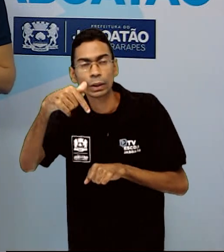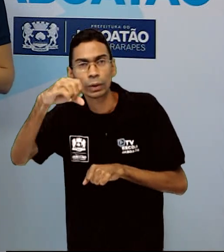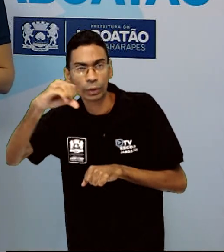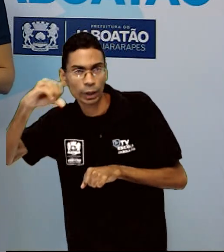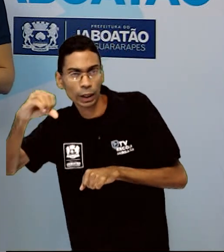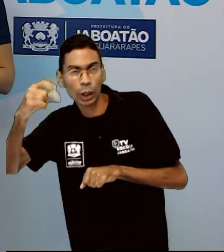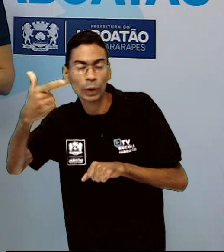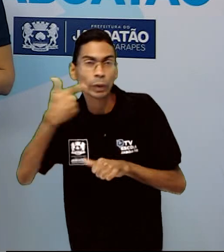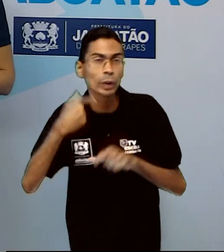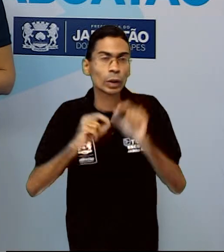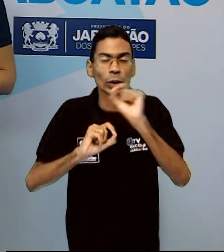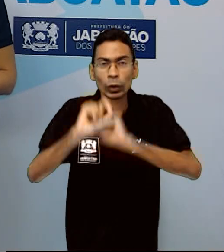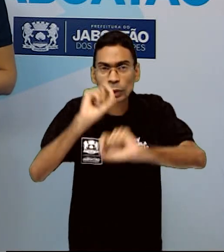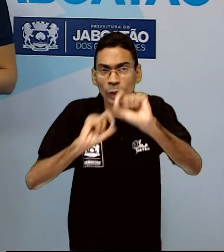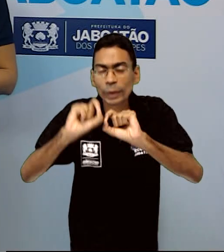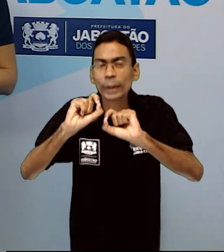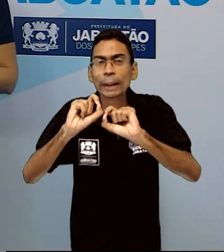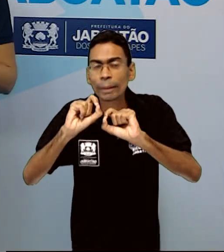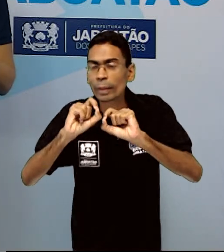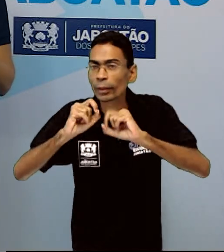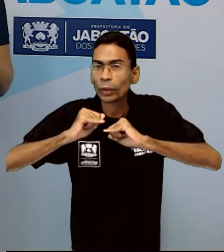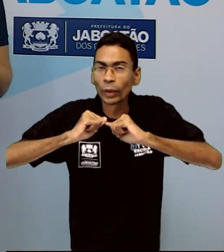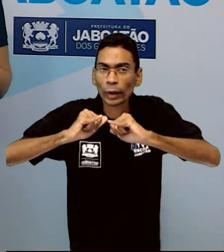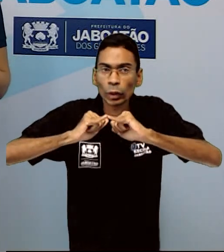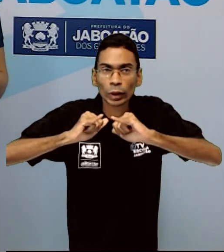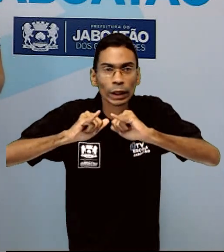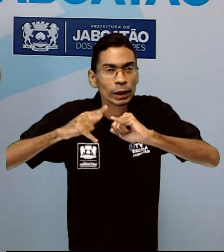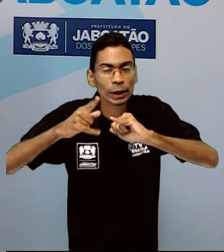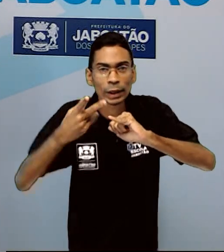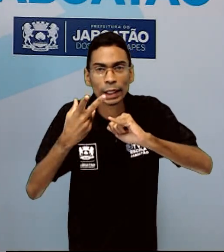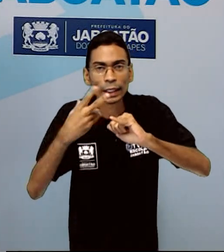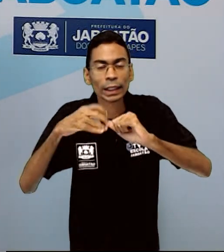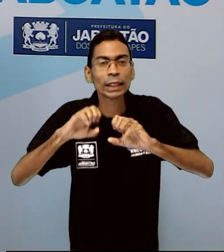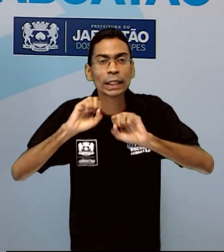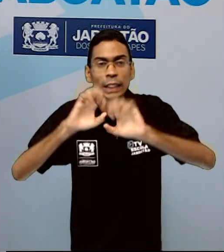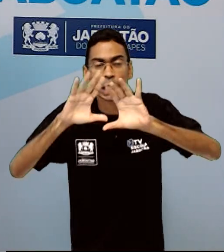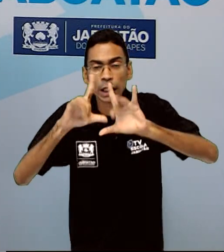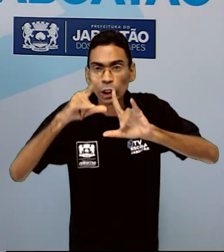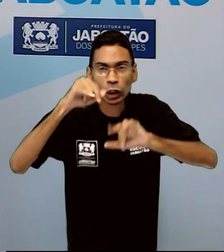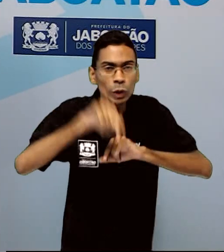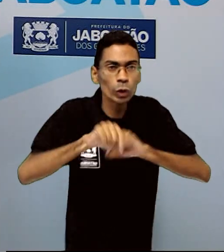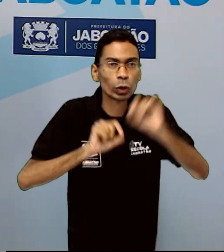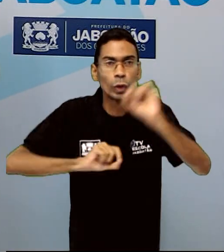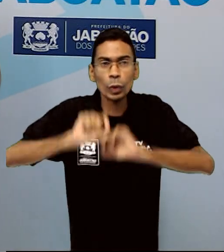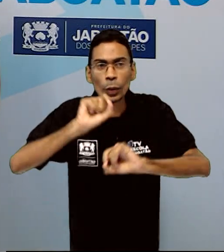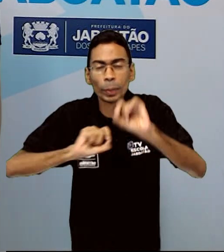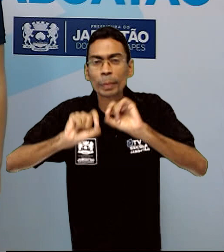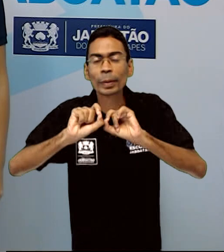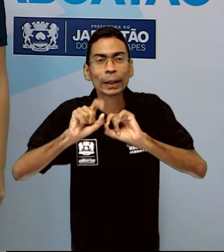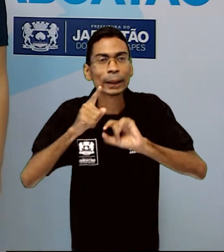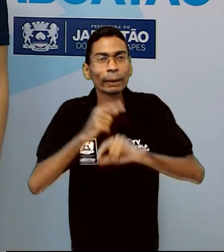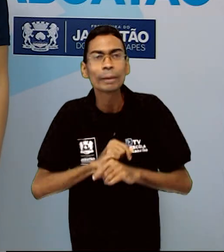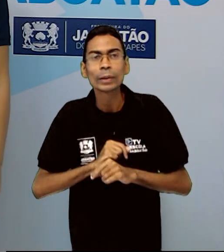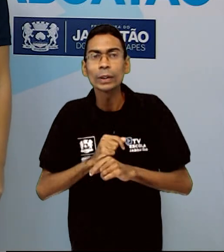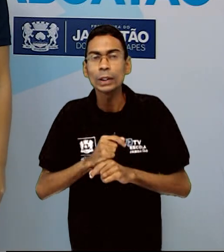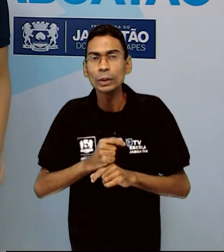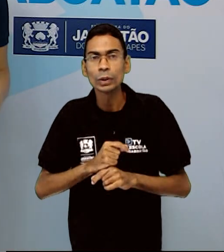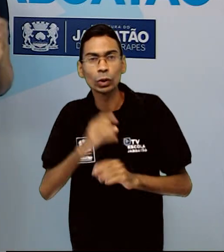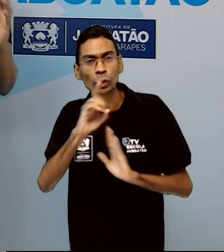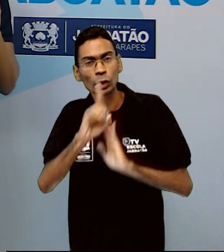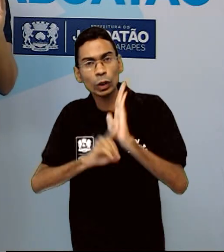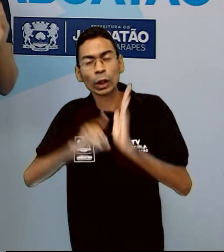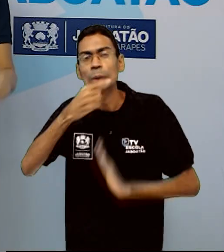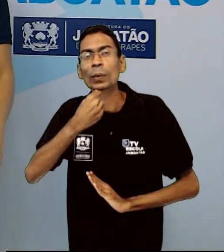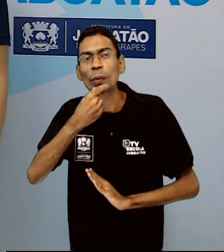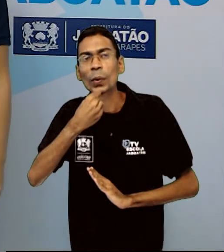elaborada a Declaração dos Direitos do Homem e do Cidadão. Vamos saber um pouco